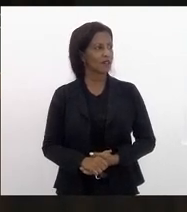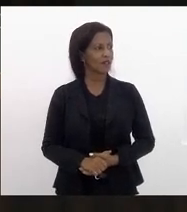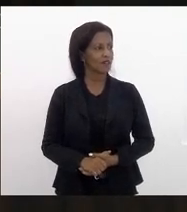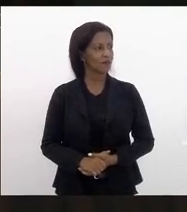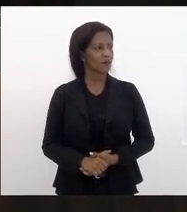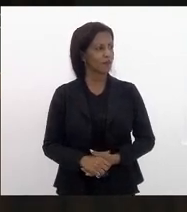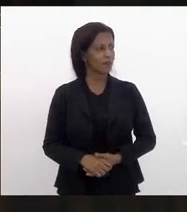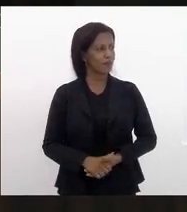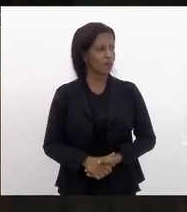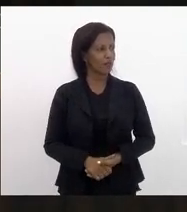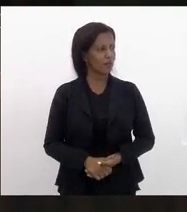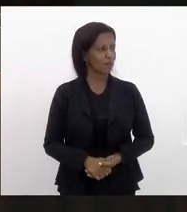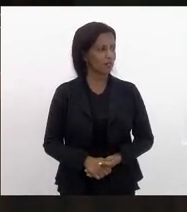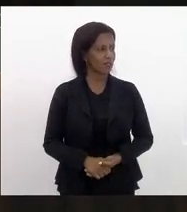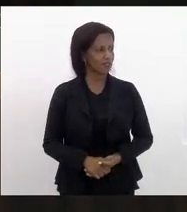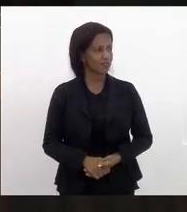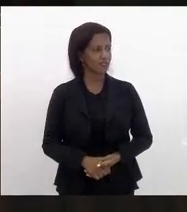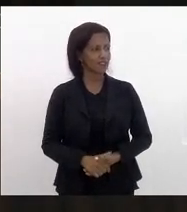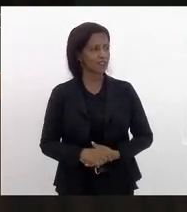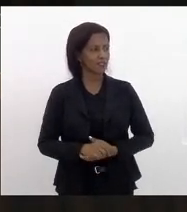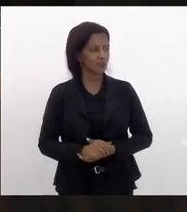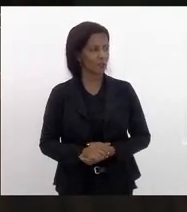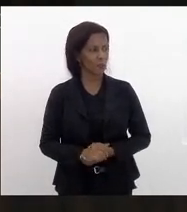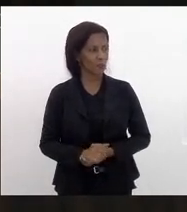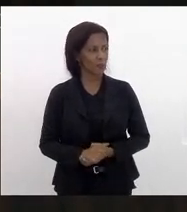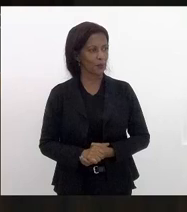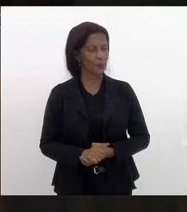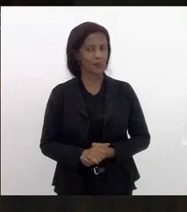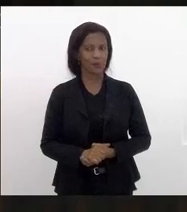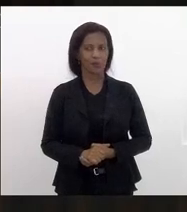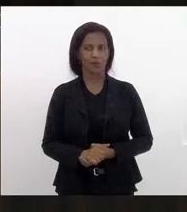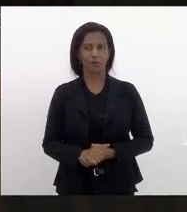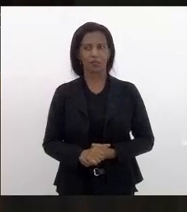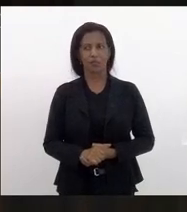Rubens Montempo por categoricamente cumprir o seu tempo